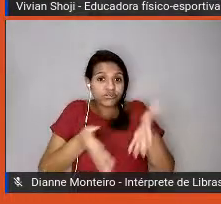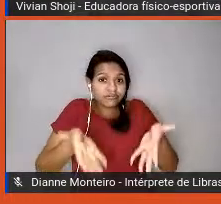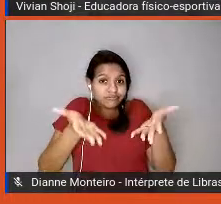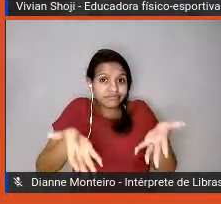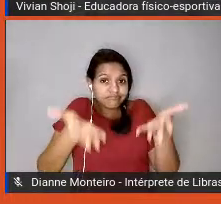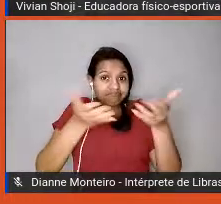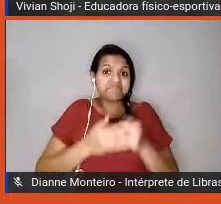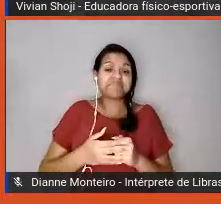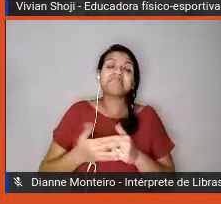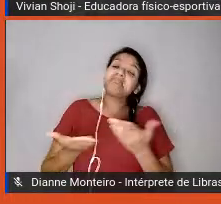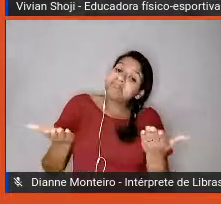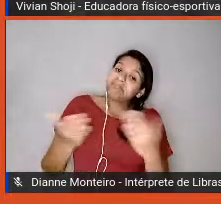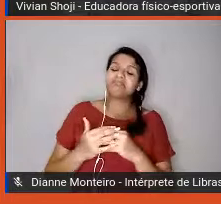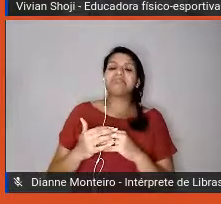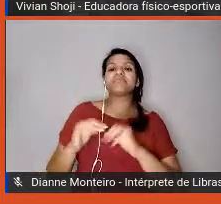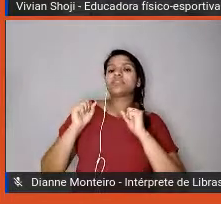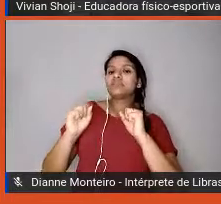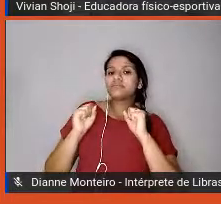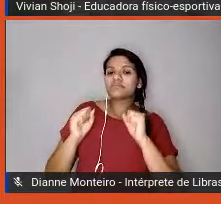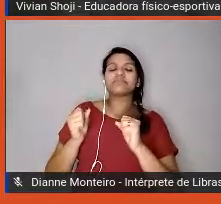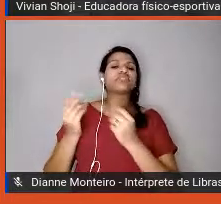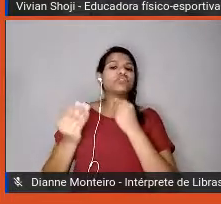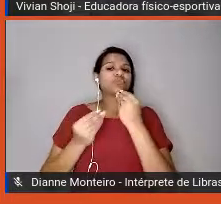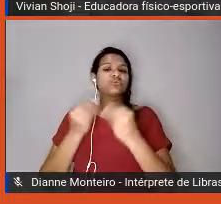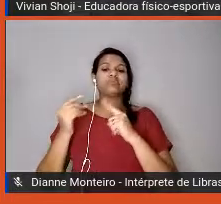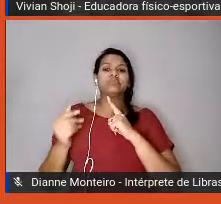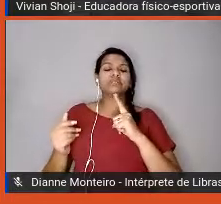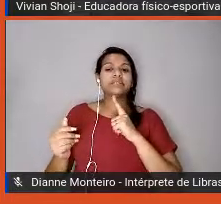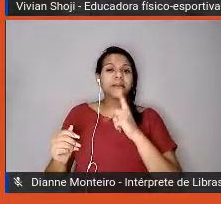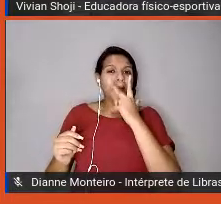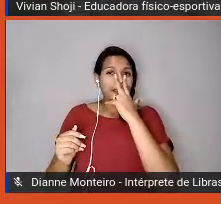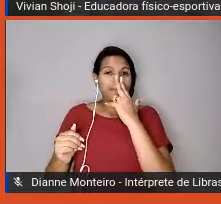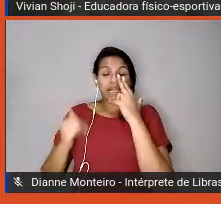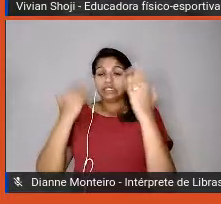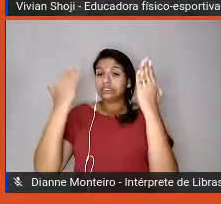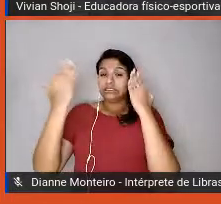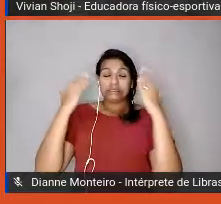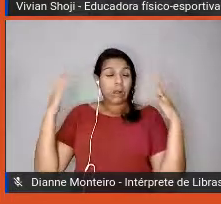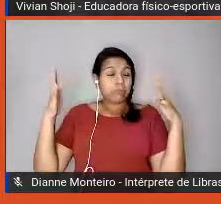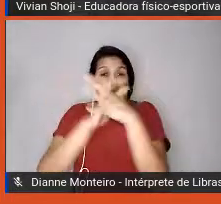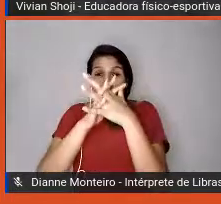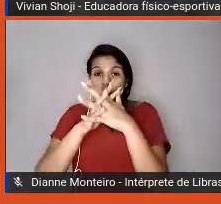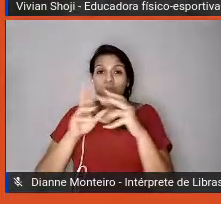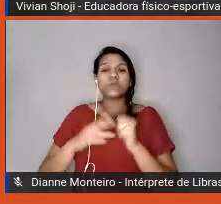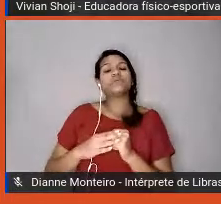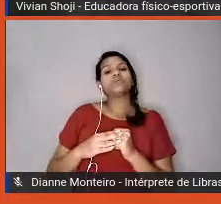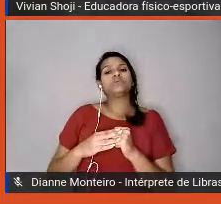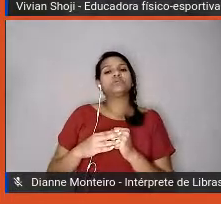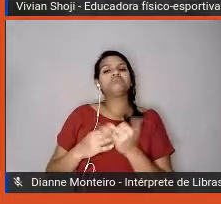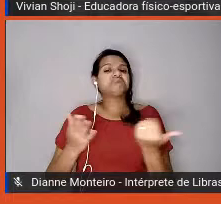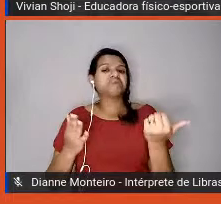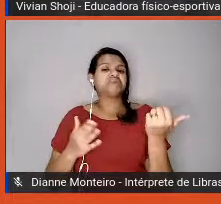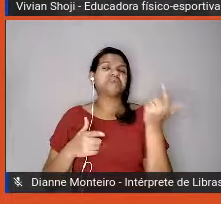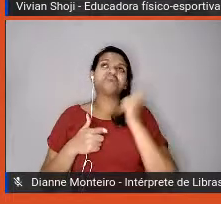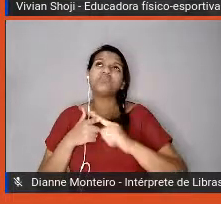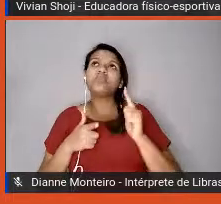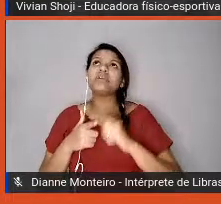como organizacional, uma assistência psicossocial também, ou psiquiátrico,